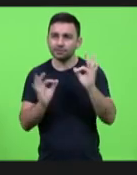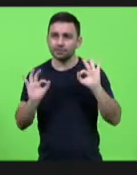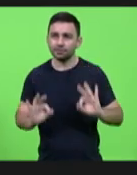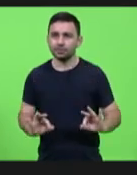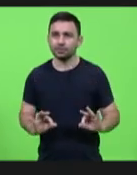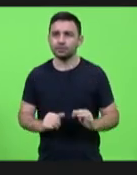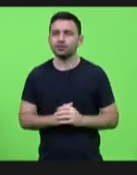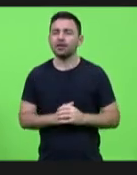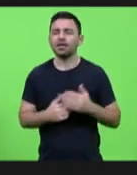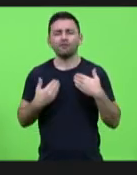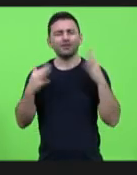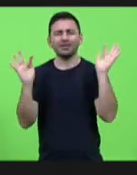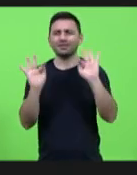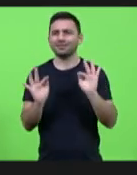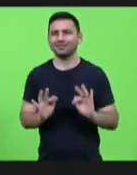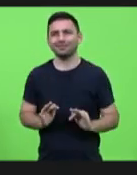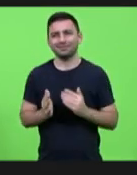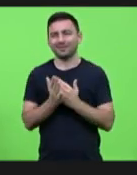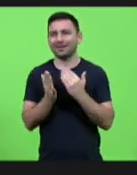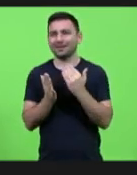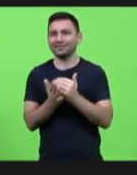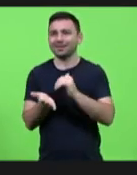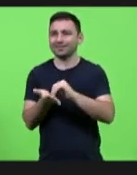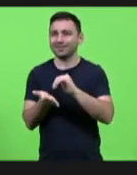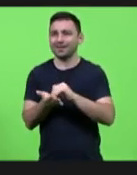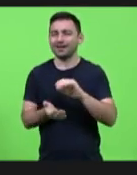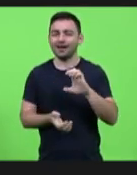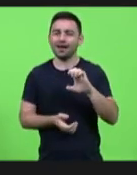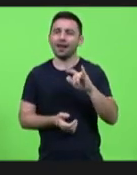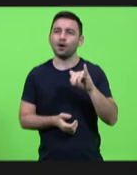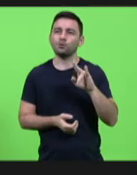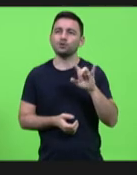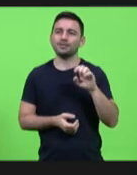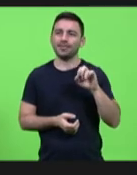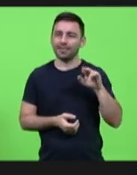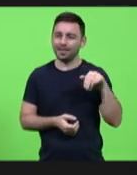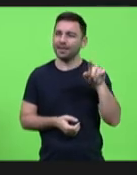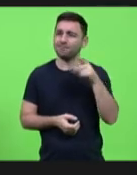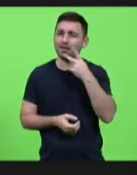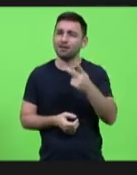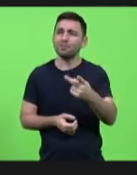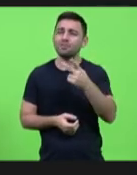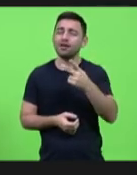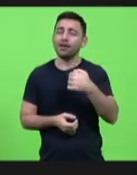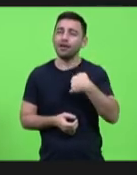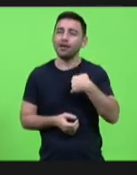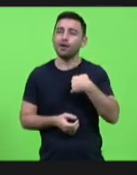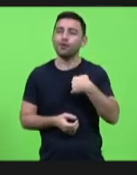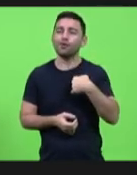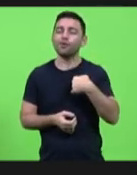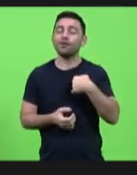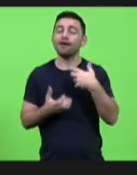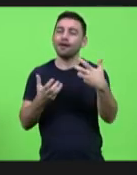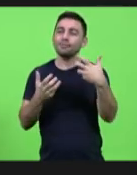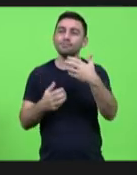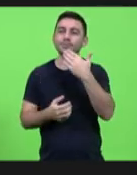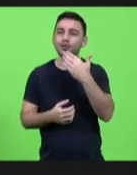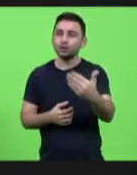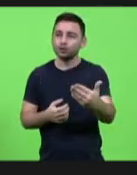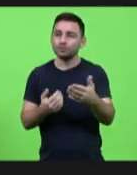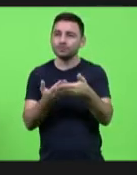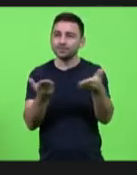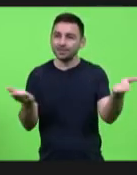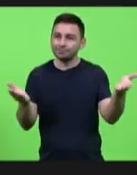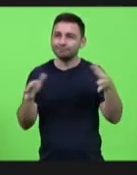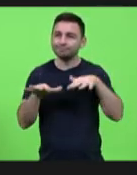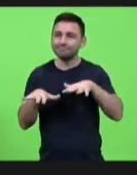Muito, muito feliz, secretária Claudinei. Que coisa boa, que notícia boa. Eu até ia pedir hoje a todos aqui uma mobilização aqui